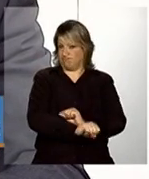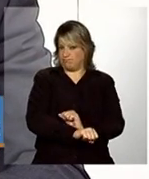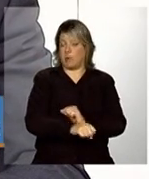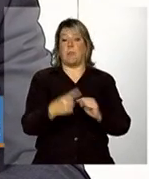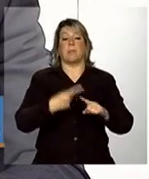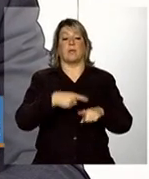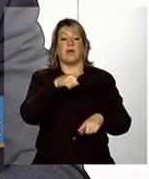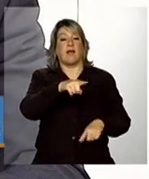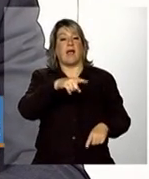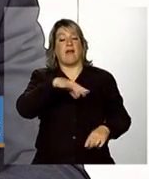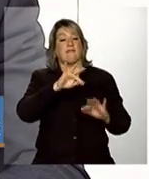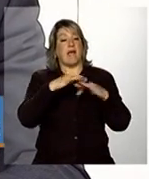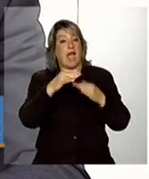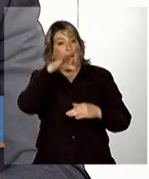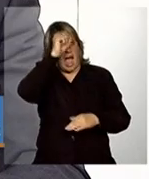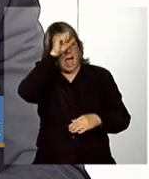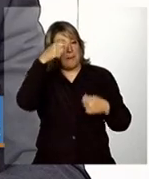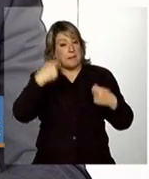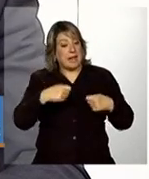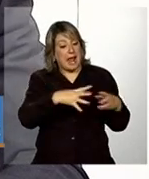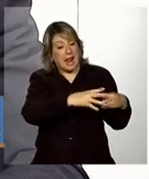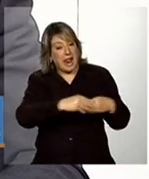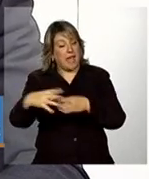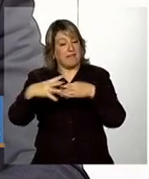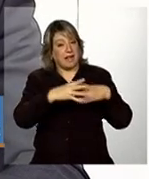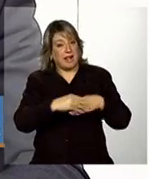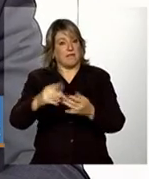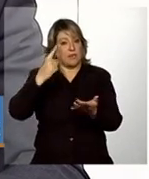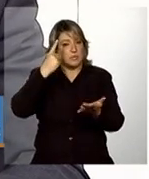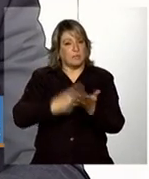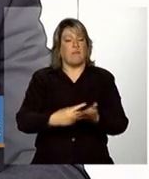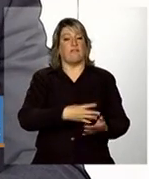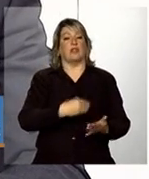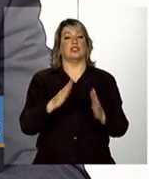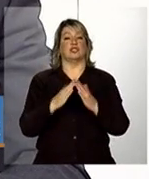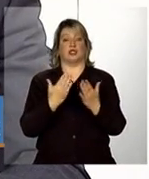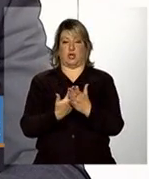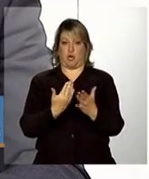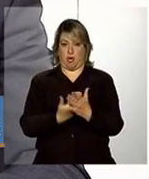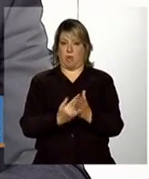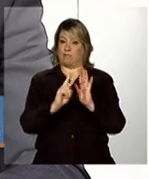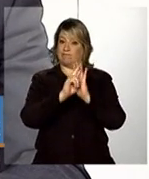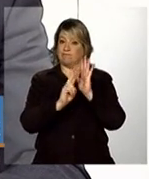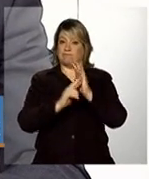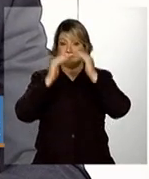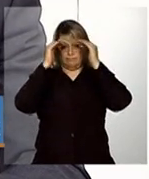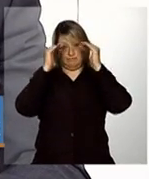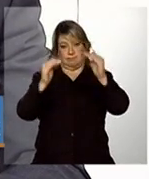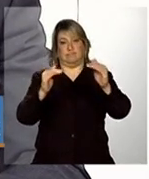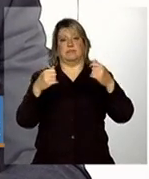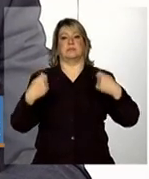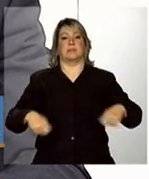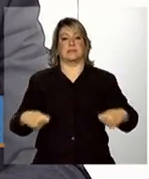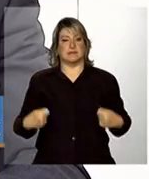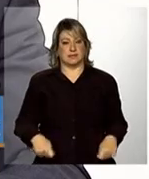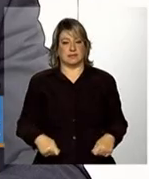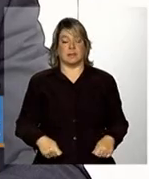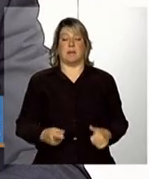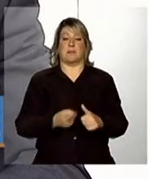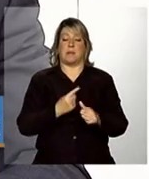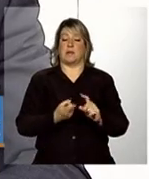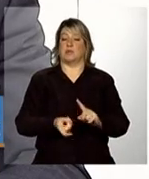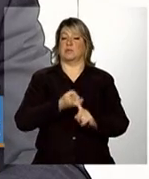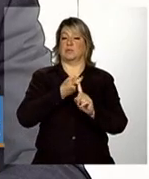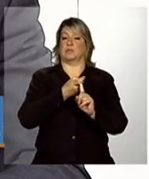subsequente, voltando a cumprir as condicionalidades. Então, ela passa por uma primeira suspensão, uma